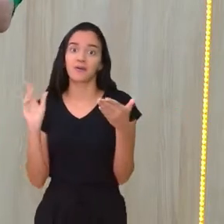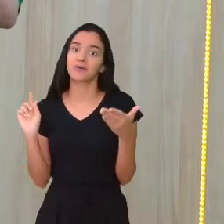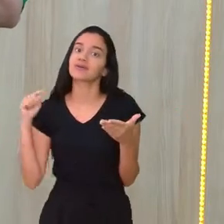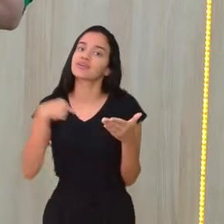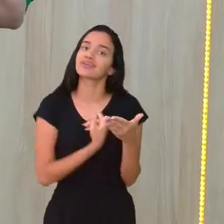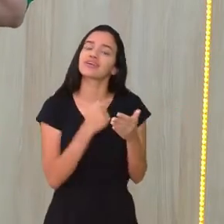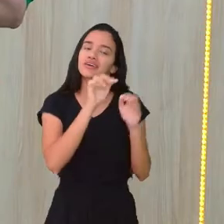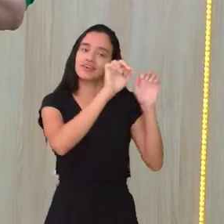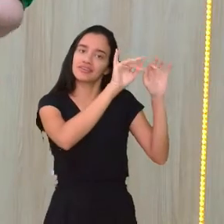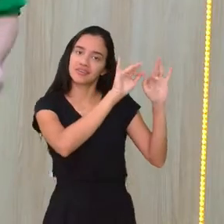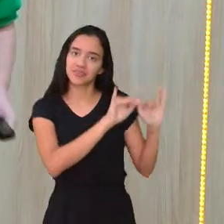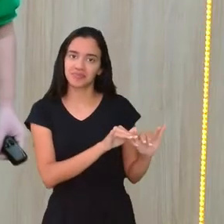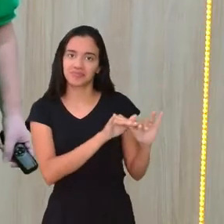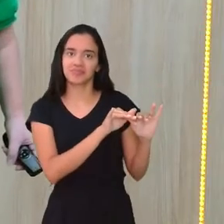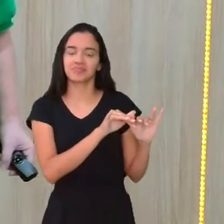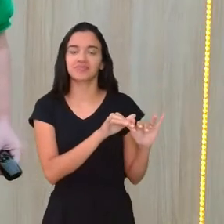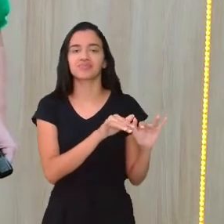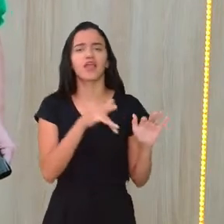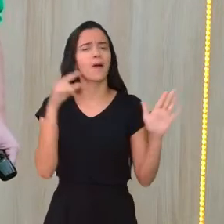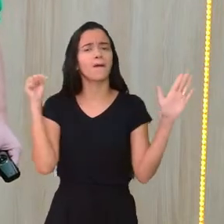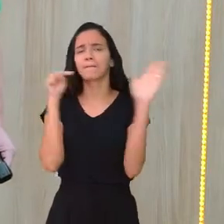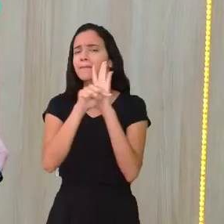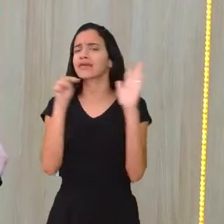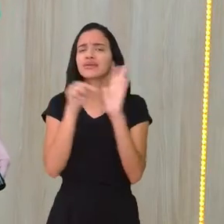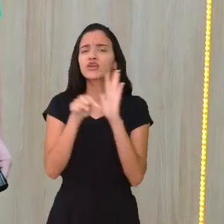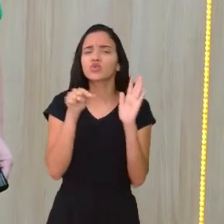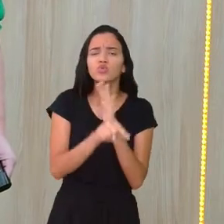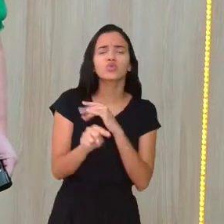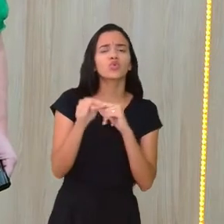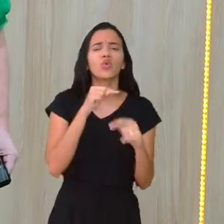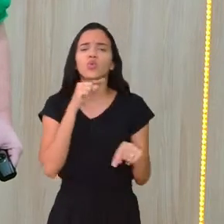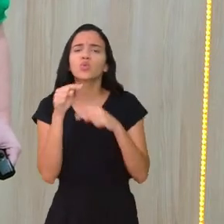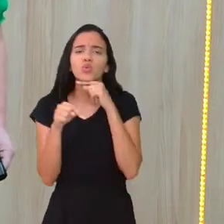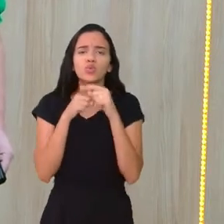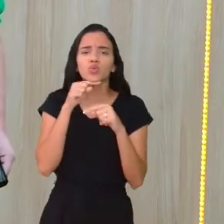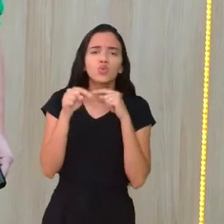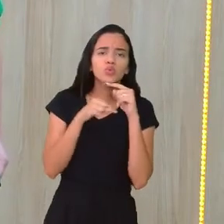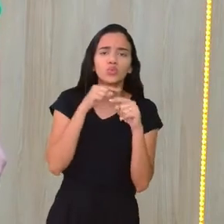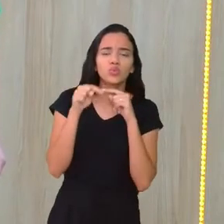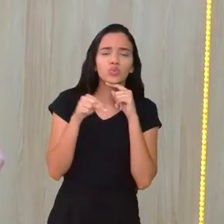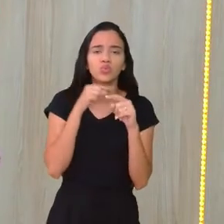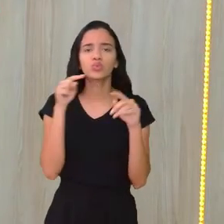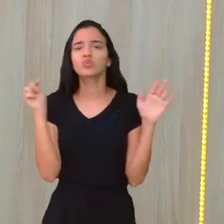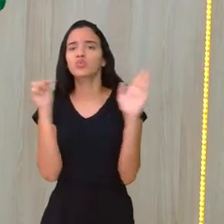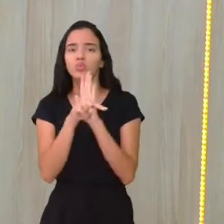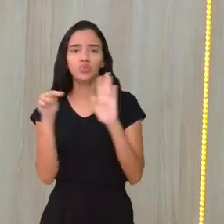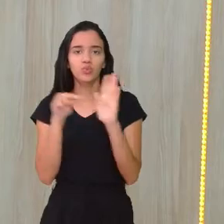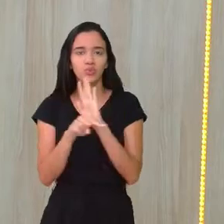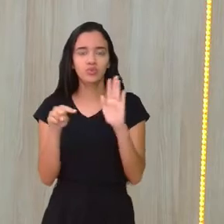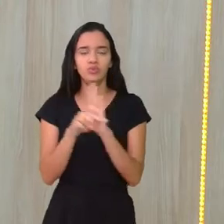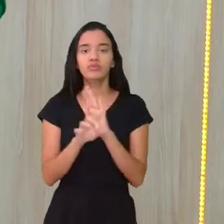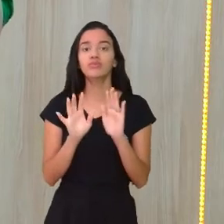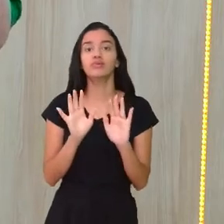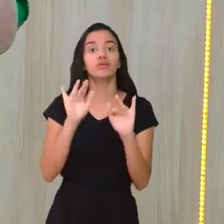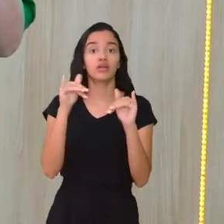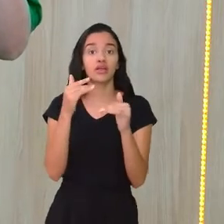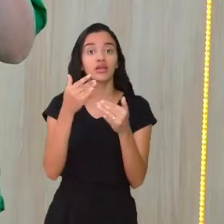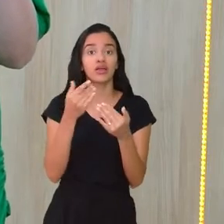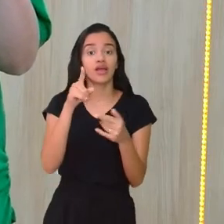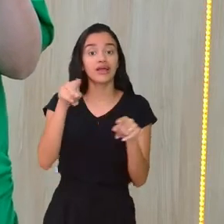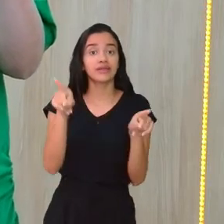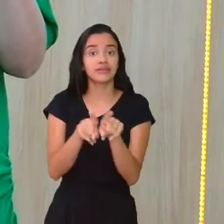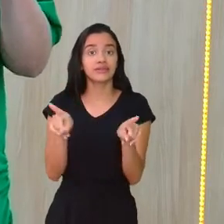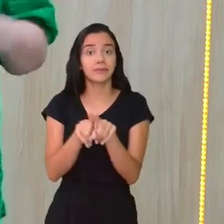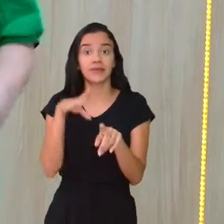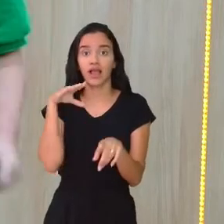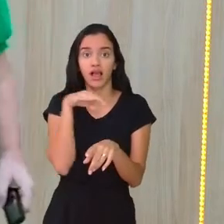no bate-papo, perguntando, tirando dúvida, questionando. E aqueles que não são muito